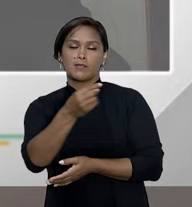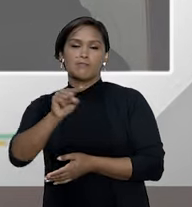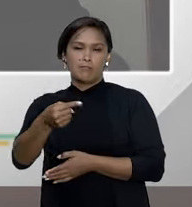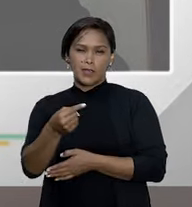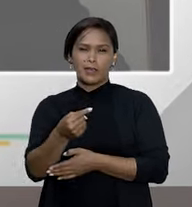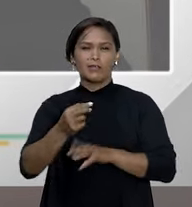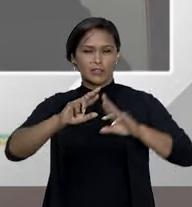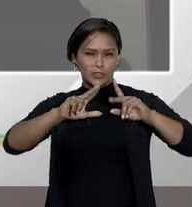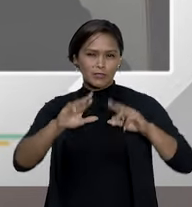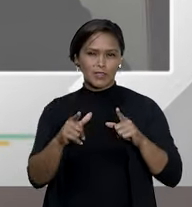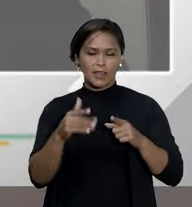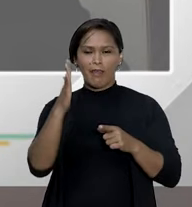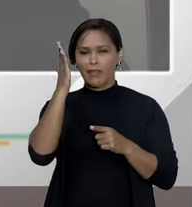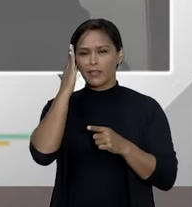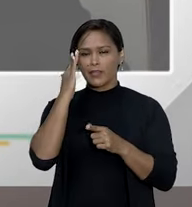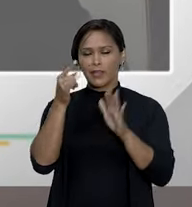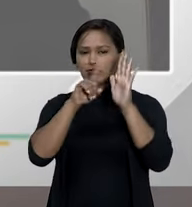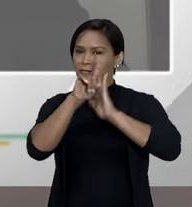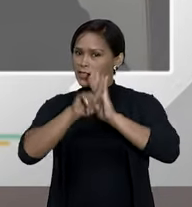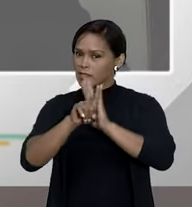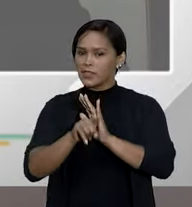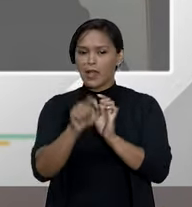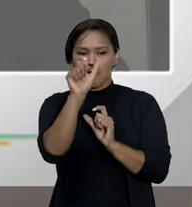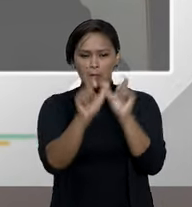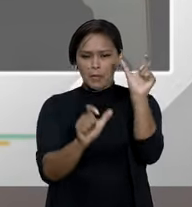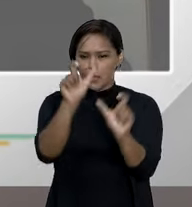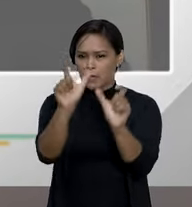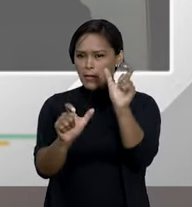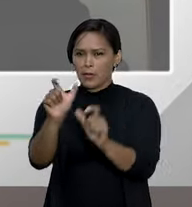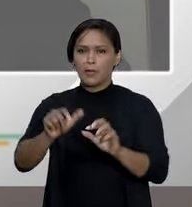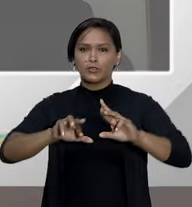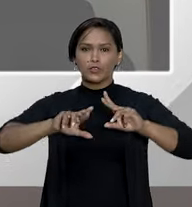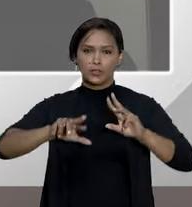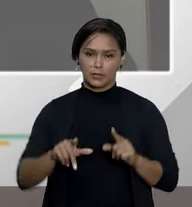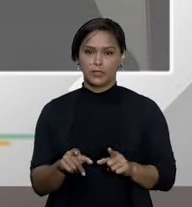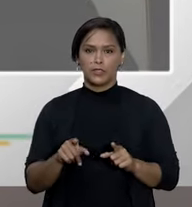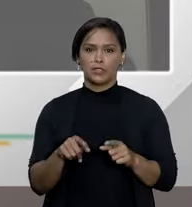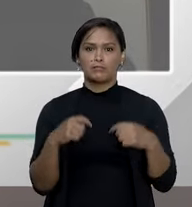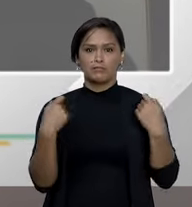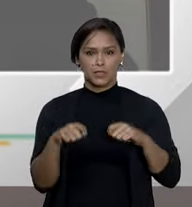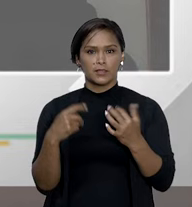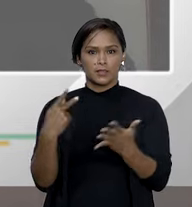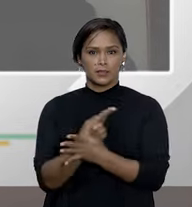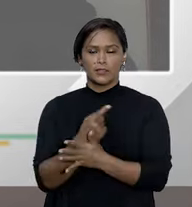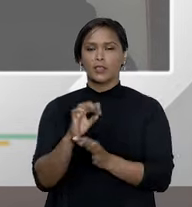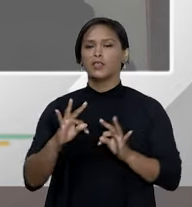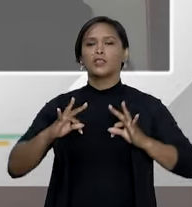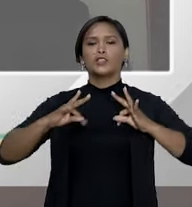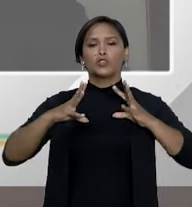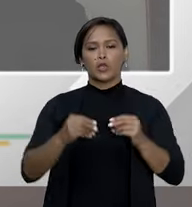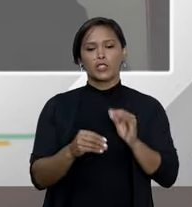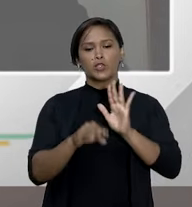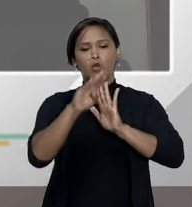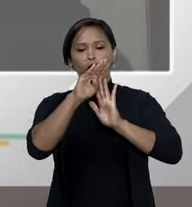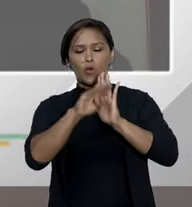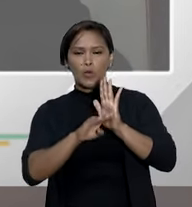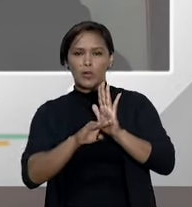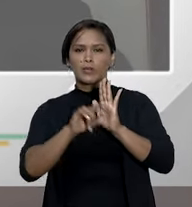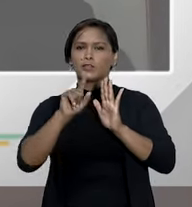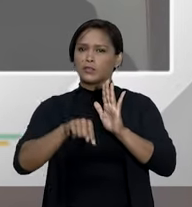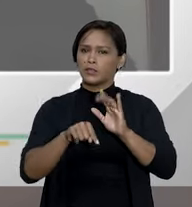né? Então, acho que essa análise deve ser feita caso a caso. Então, não é todo procedimento